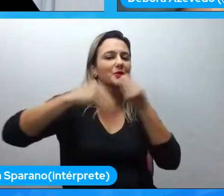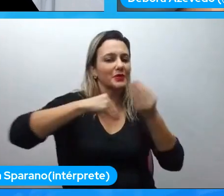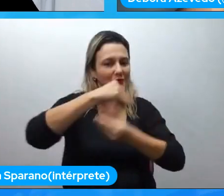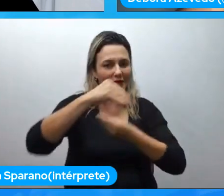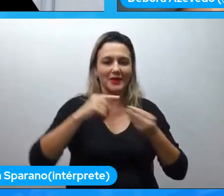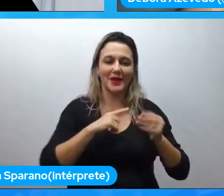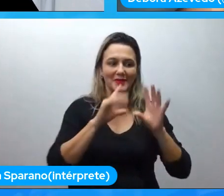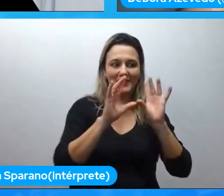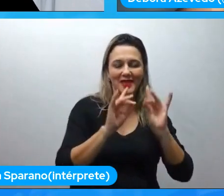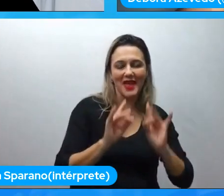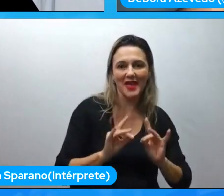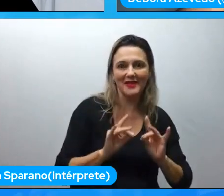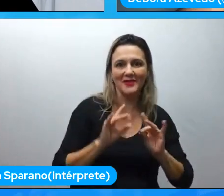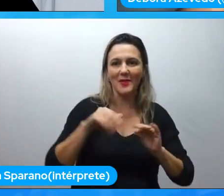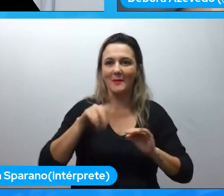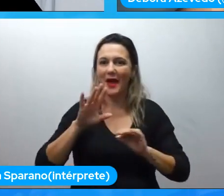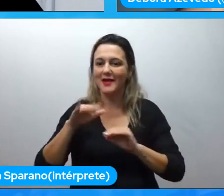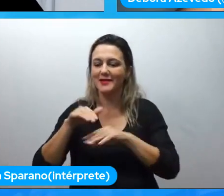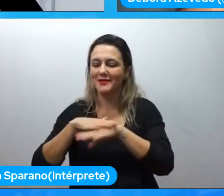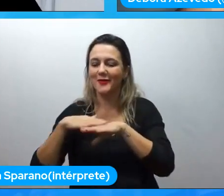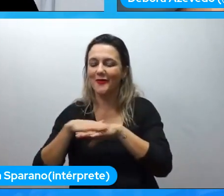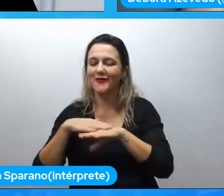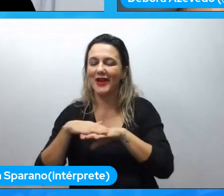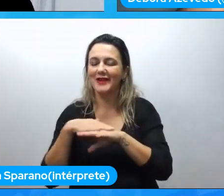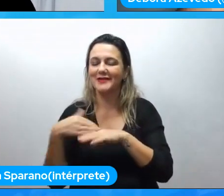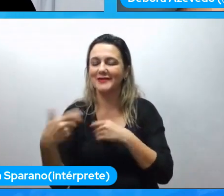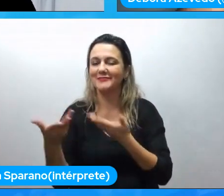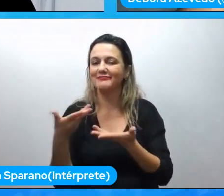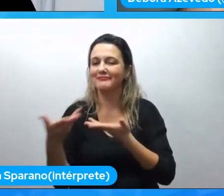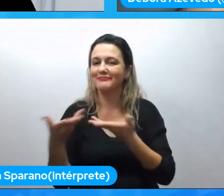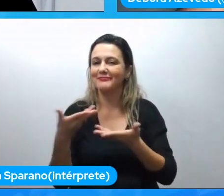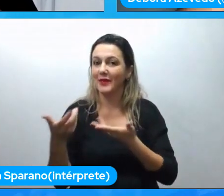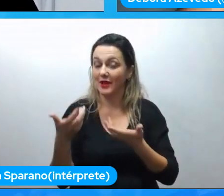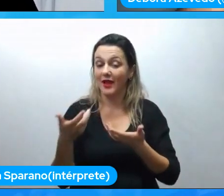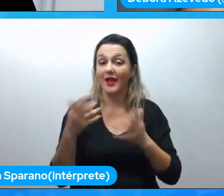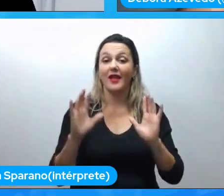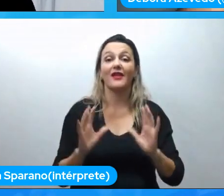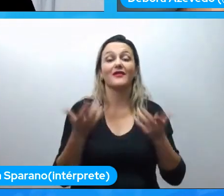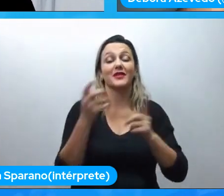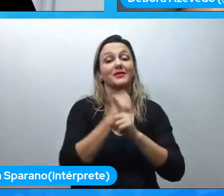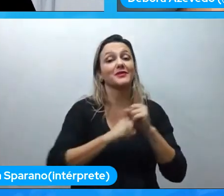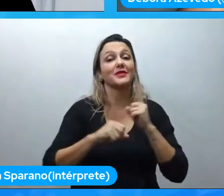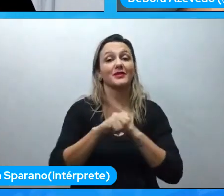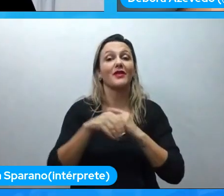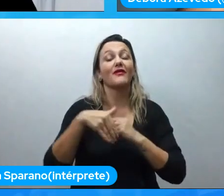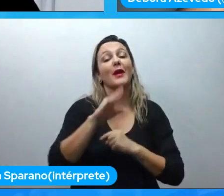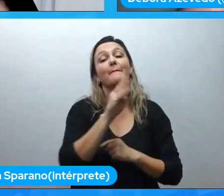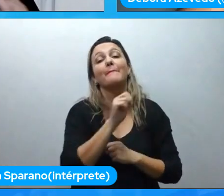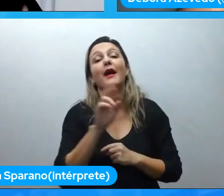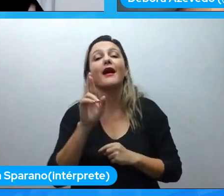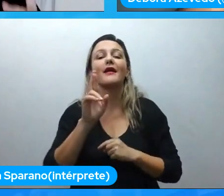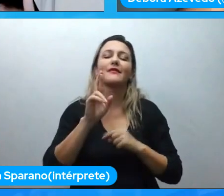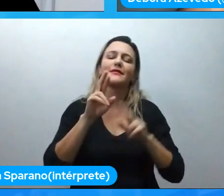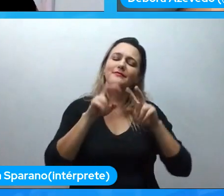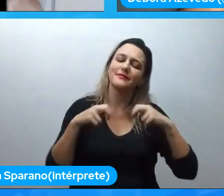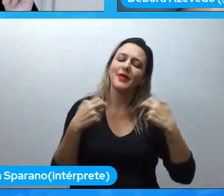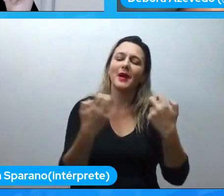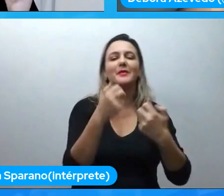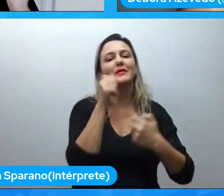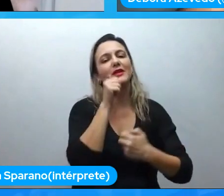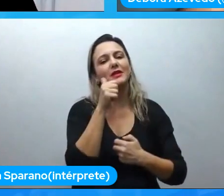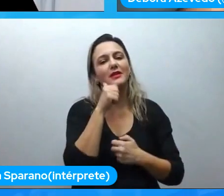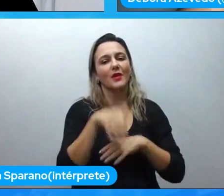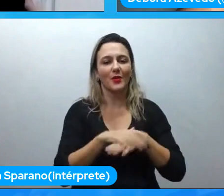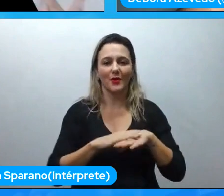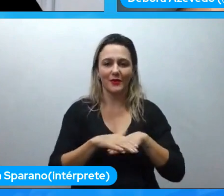e talvez conversas sobre o que vocês querem é eventos sociais em que você vai para uma mesa de bar com as meninas e você conversa sobre